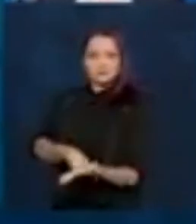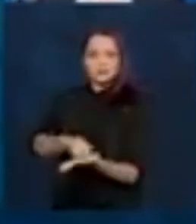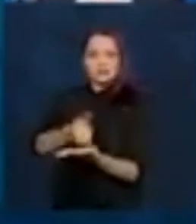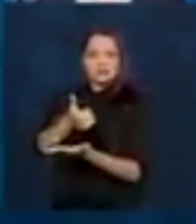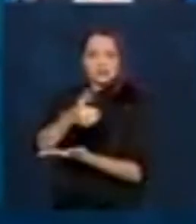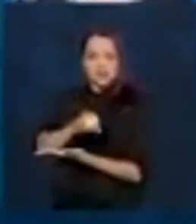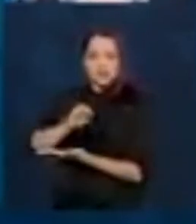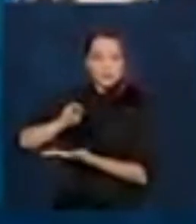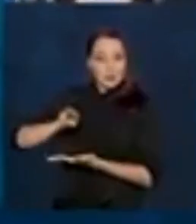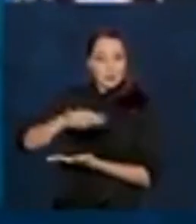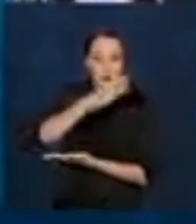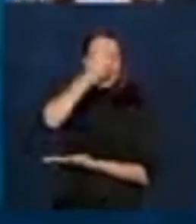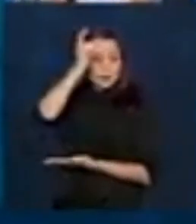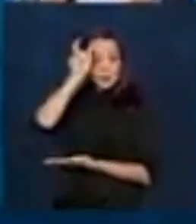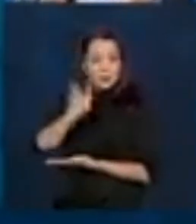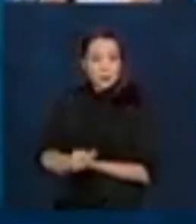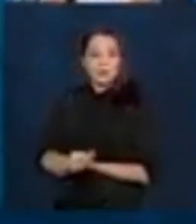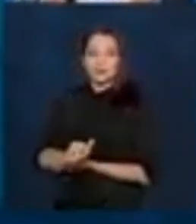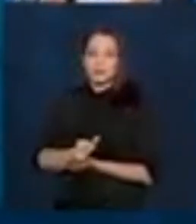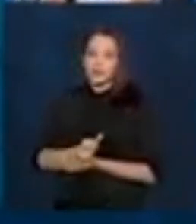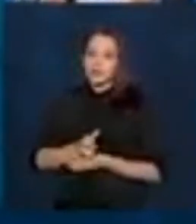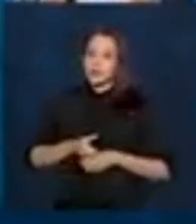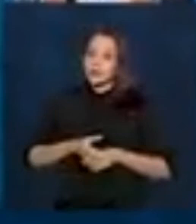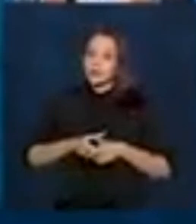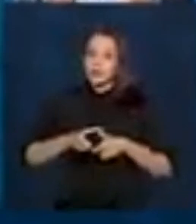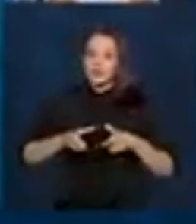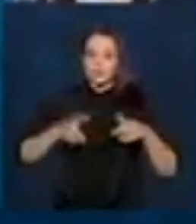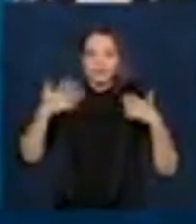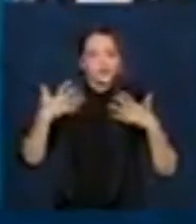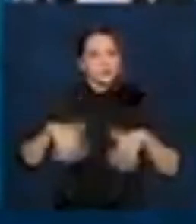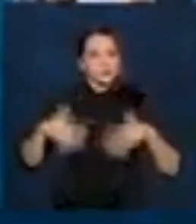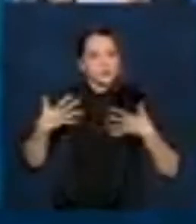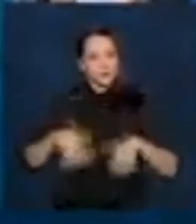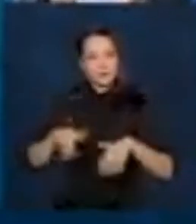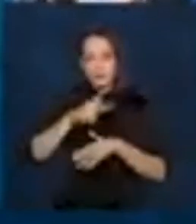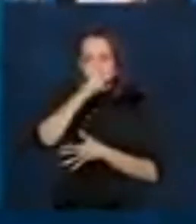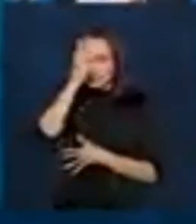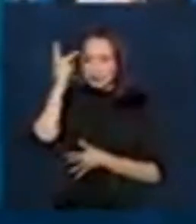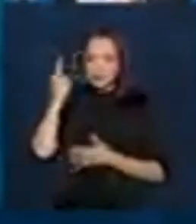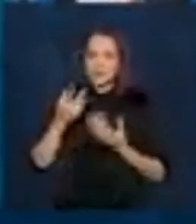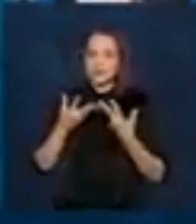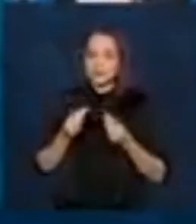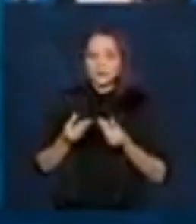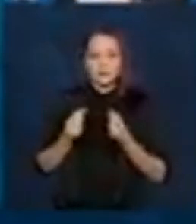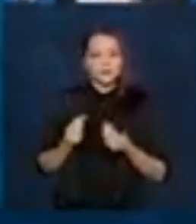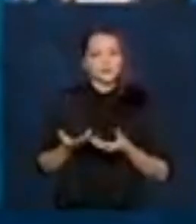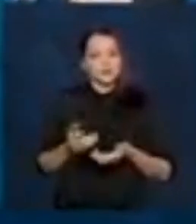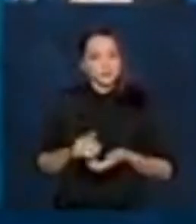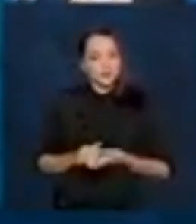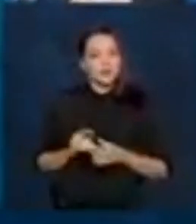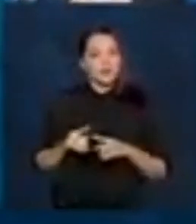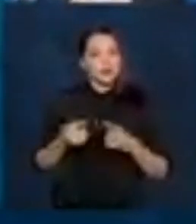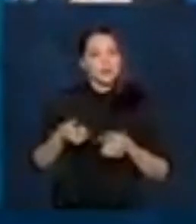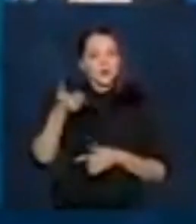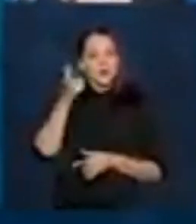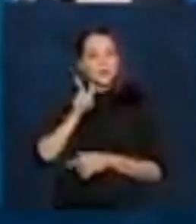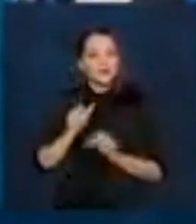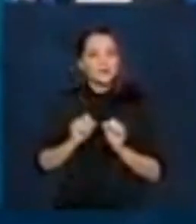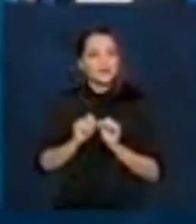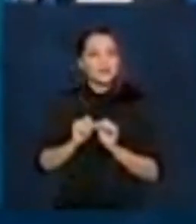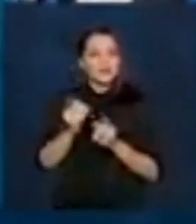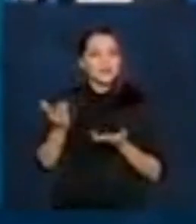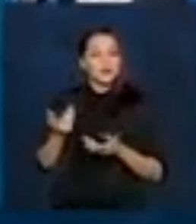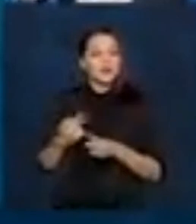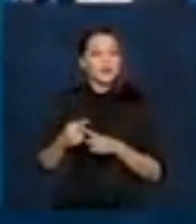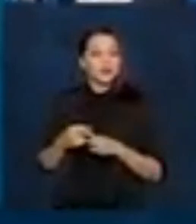pessoas. Então, é um volume muito grande, mas, de novo, por que a gente conseguiu fazer isso?